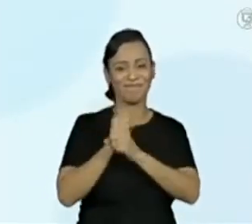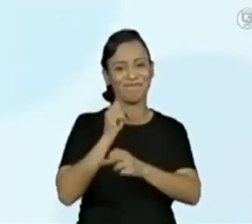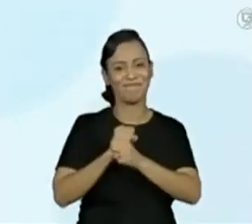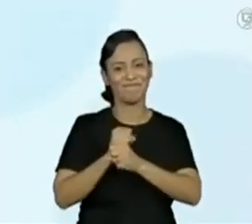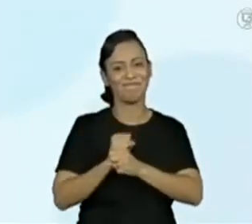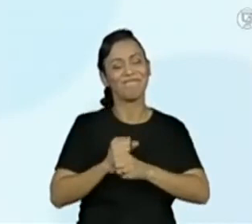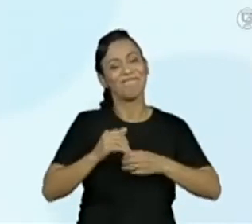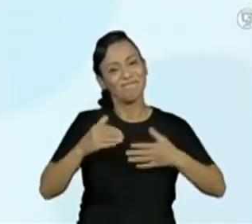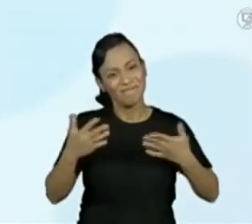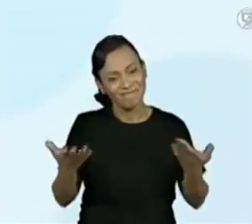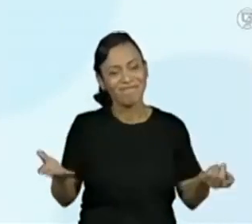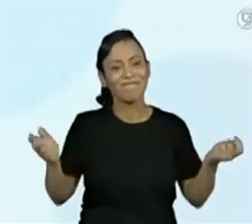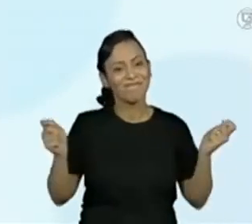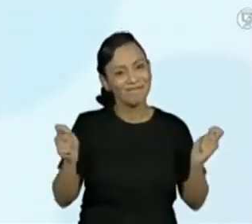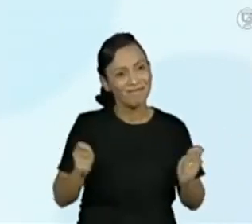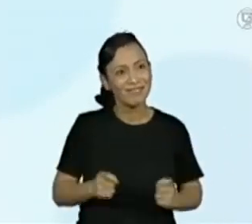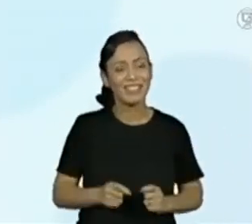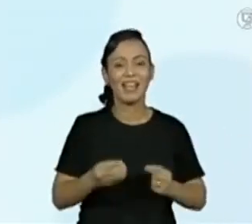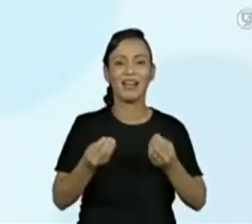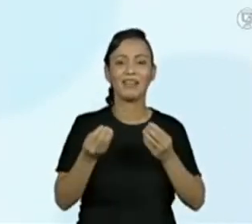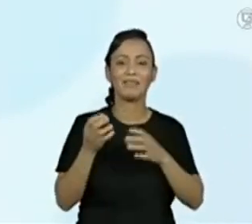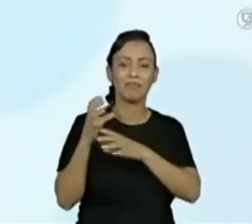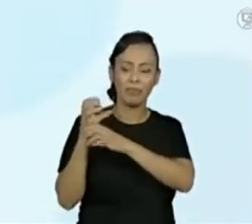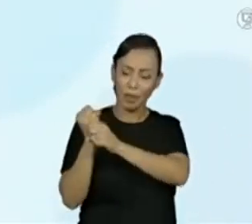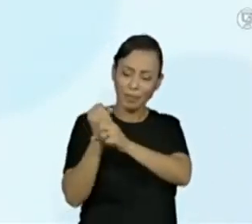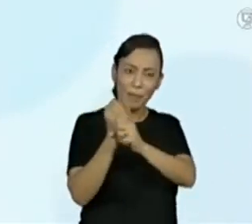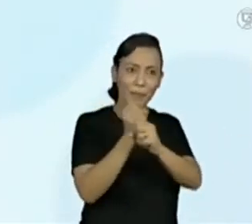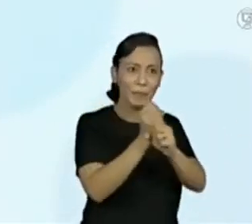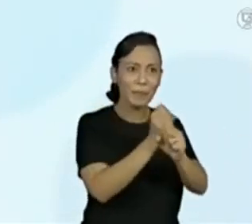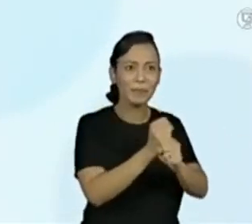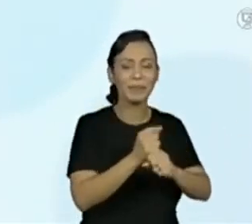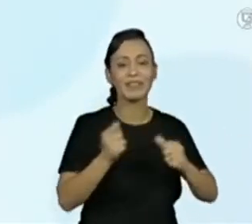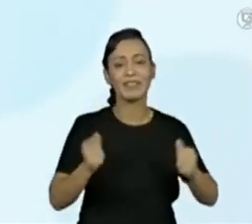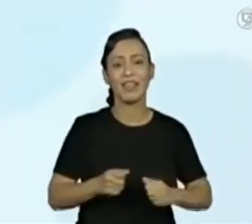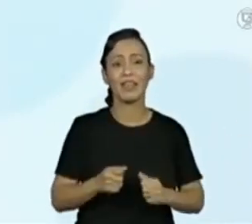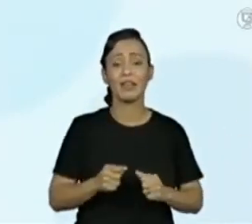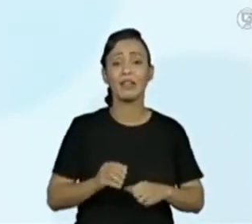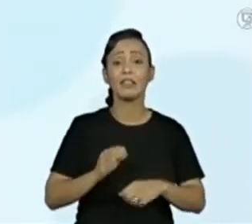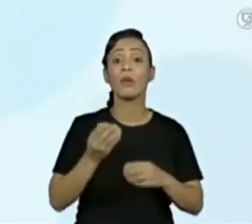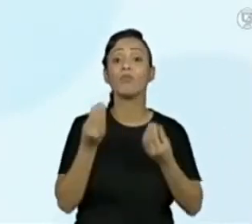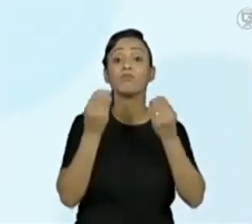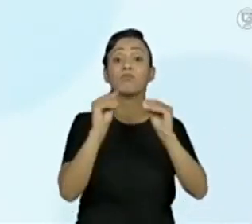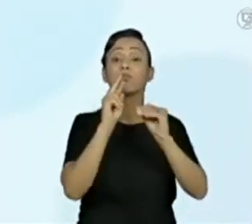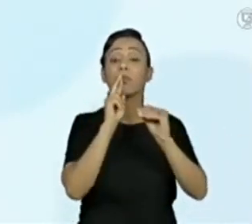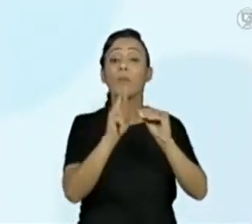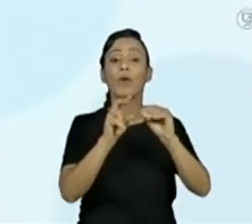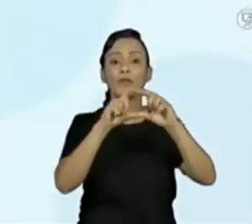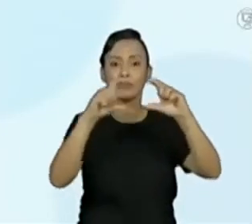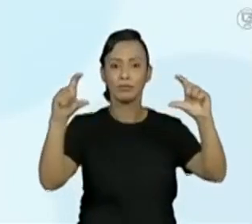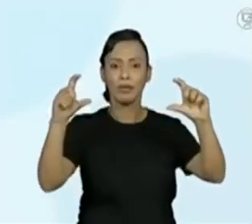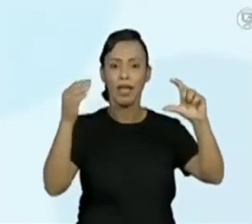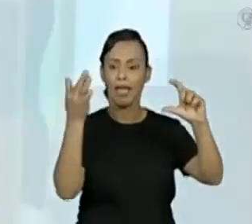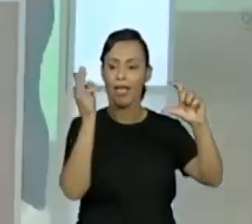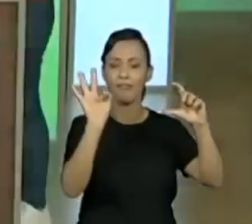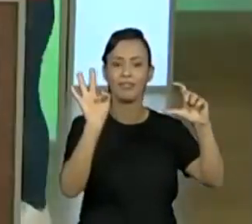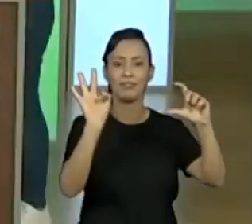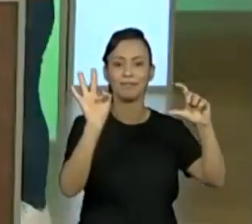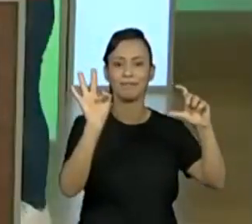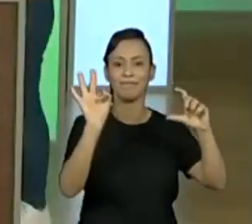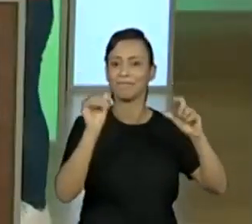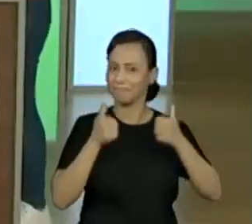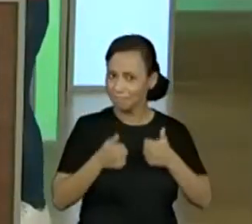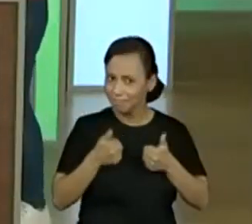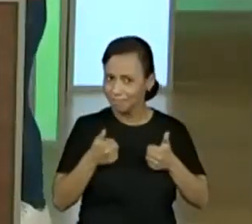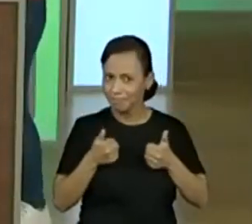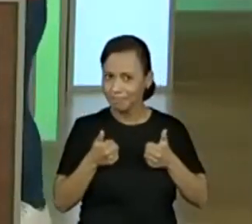fazer essa associação de algarismo com quantidade, quem tiver craque nisso. Então, é sempre bom o concreto também,